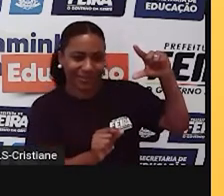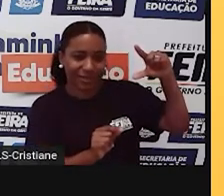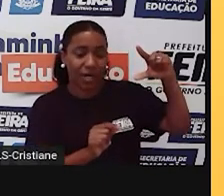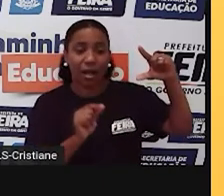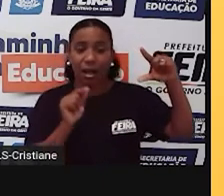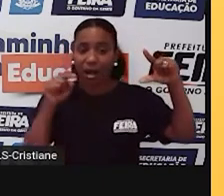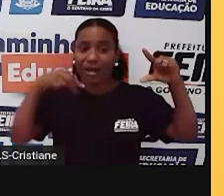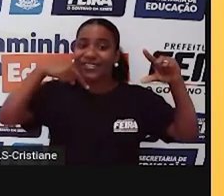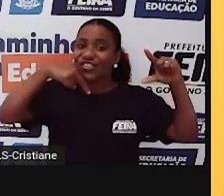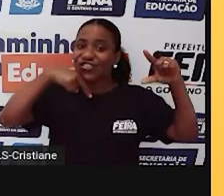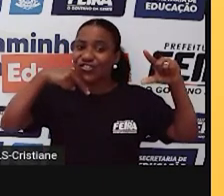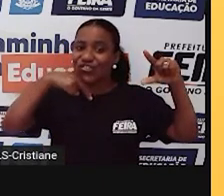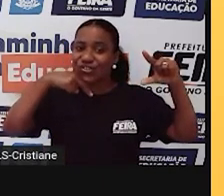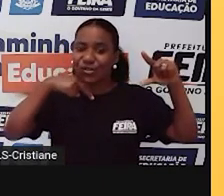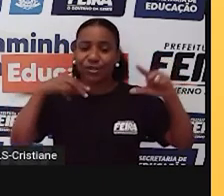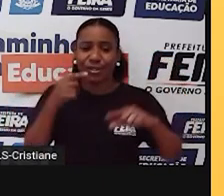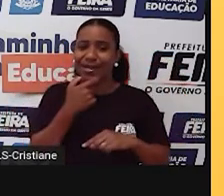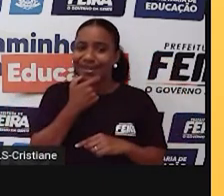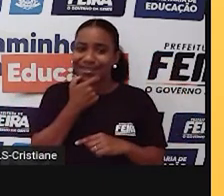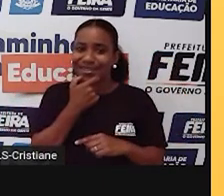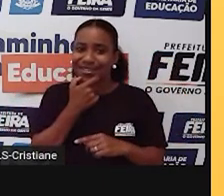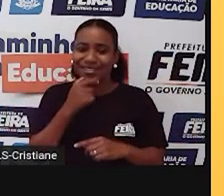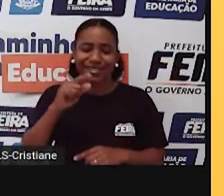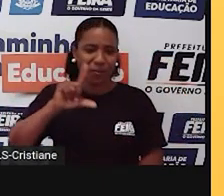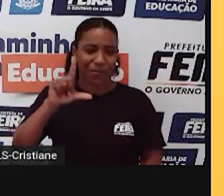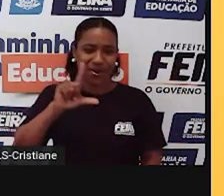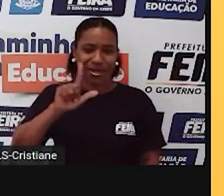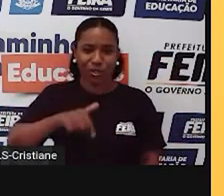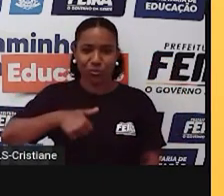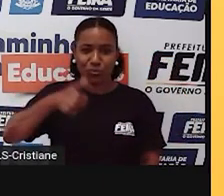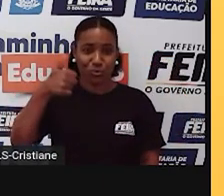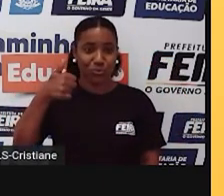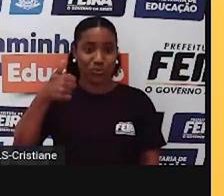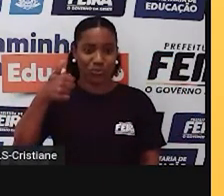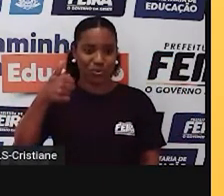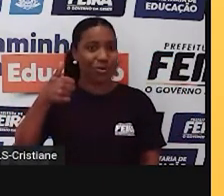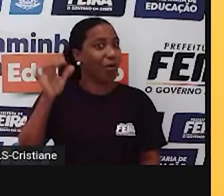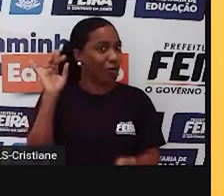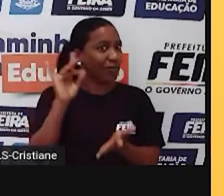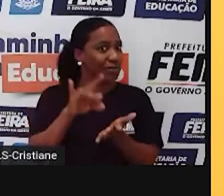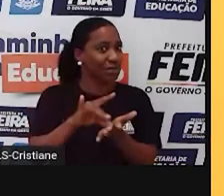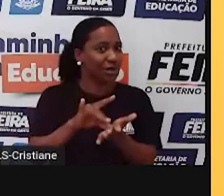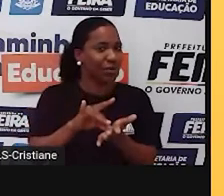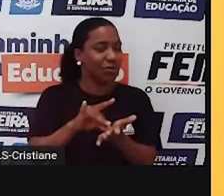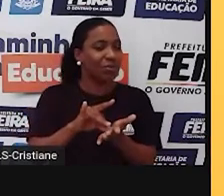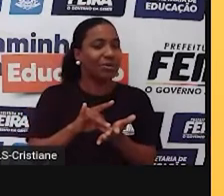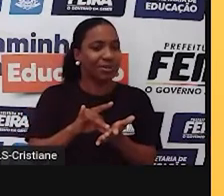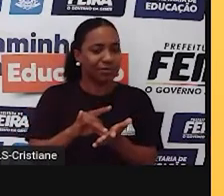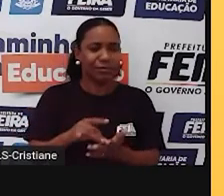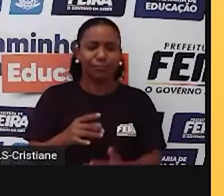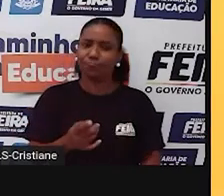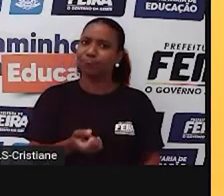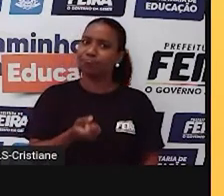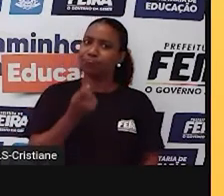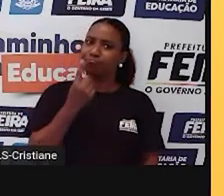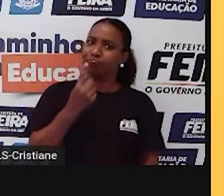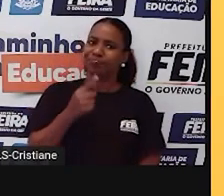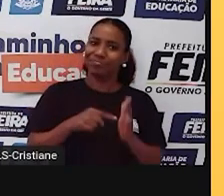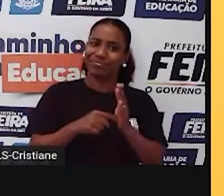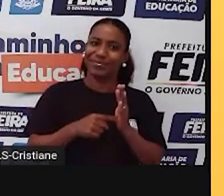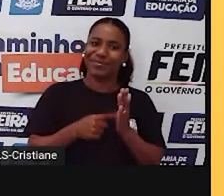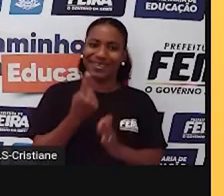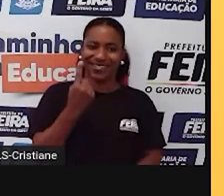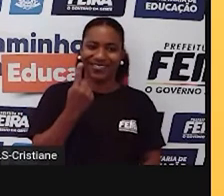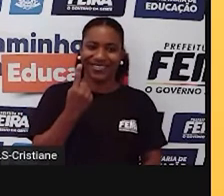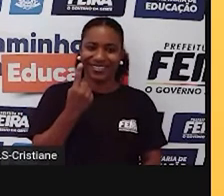língua franca, como língua oficial. Não é verdade? Além dos países que nós ficamos, por exemplo, a